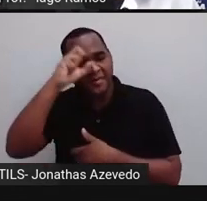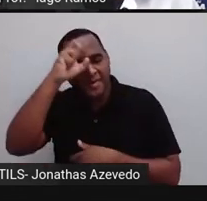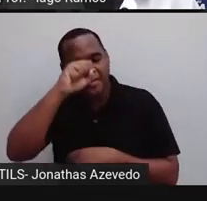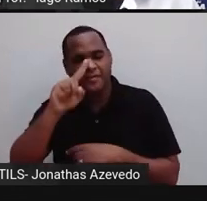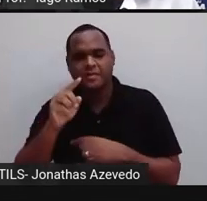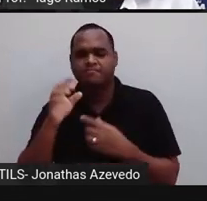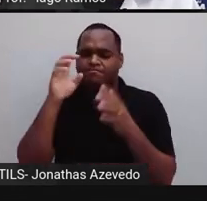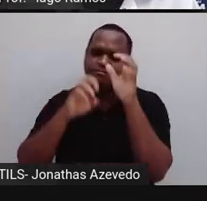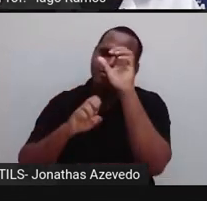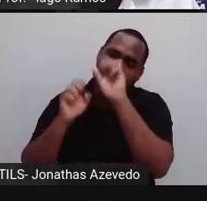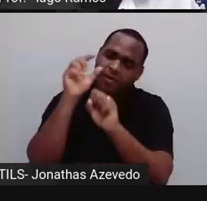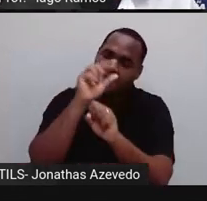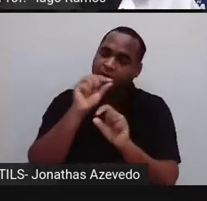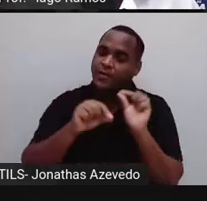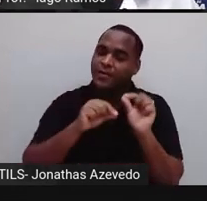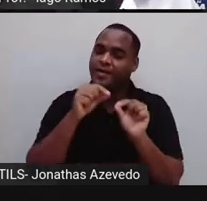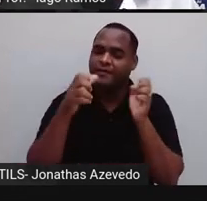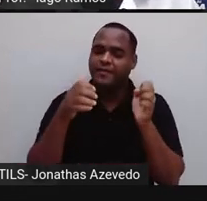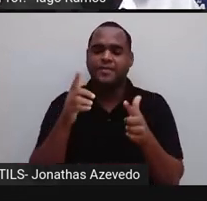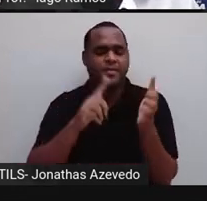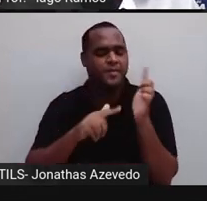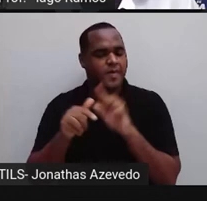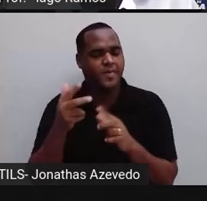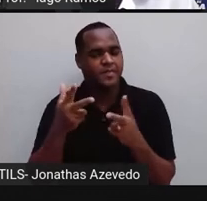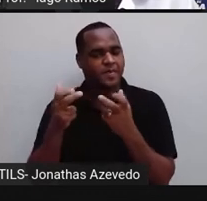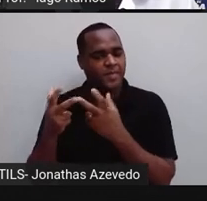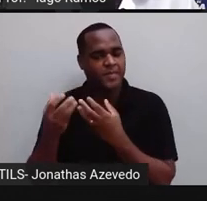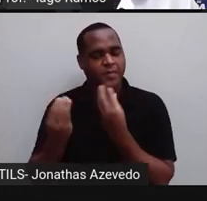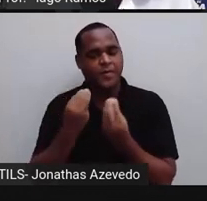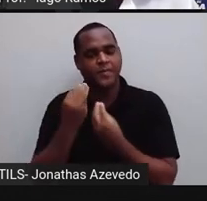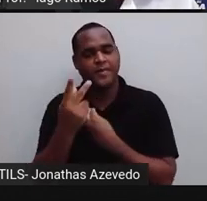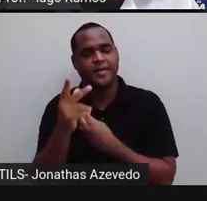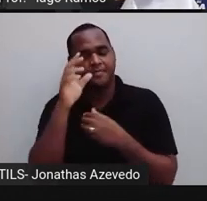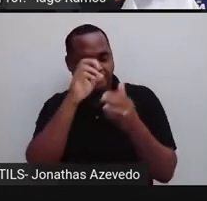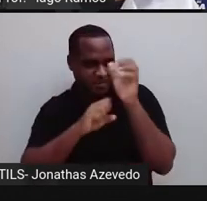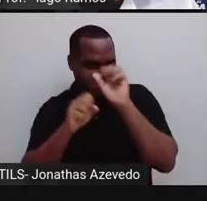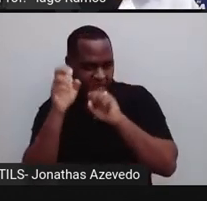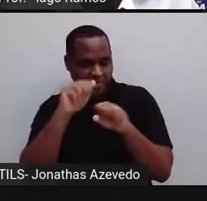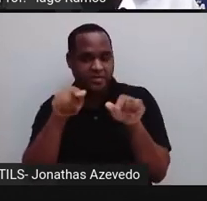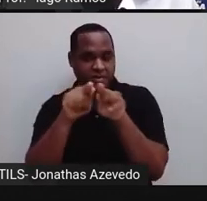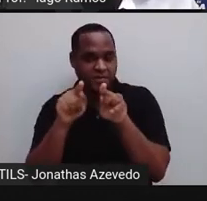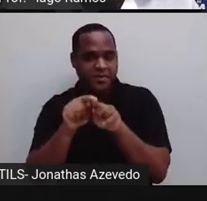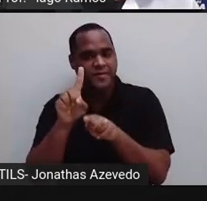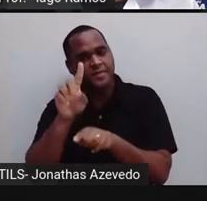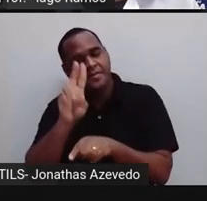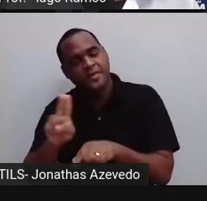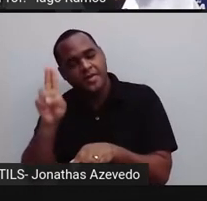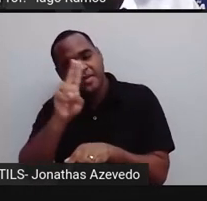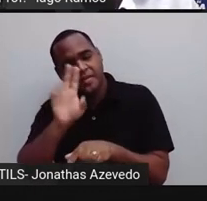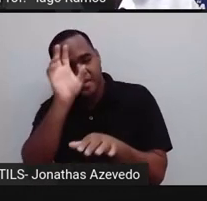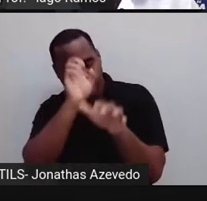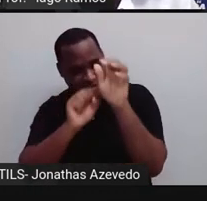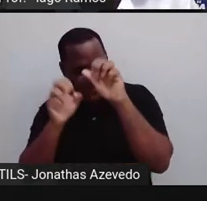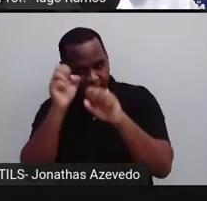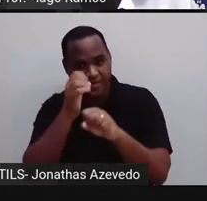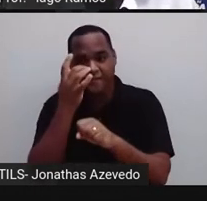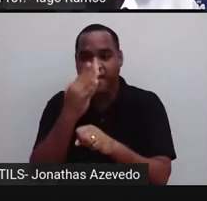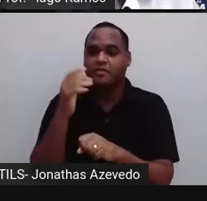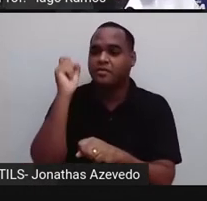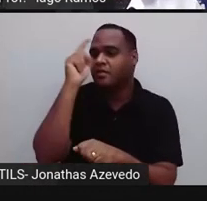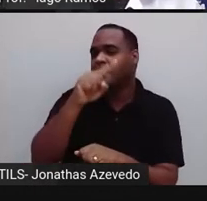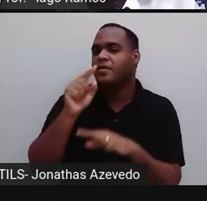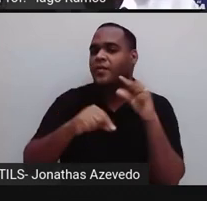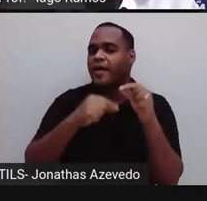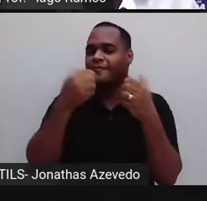você aprendeu, para que você consiga perceber como você aprendeu, o que você aprendeu, onde foi fácil, onde foi difícil,